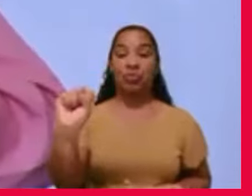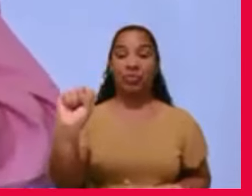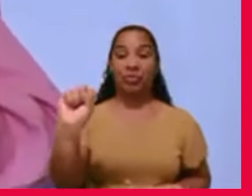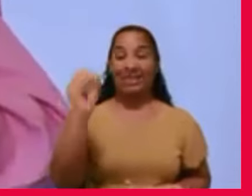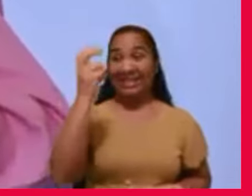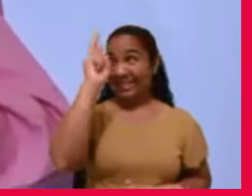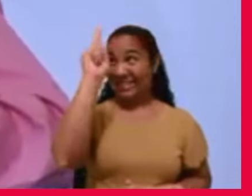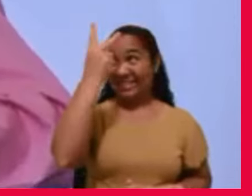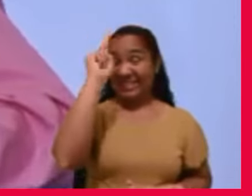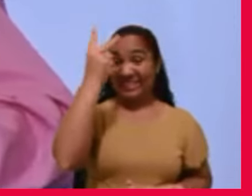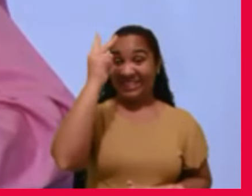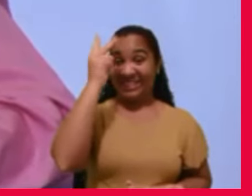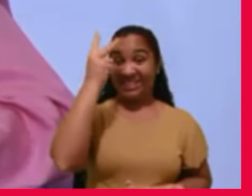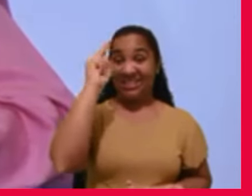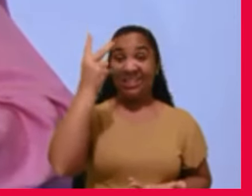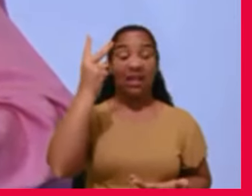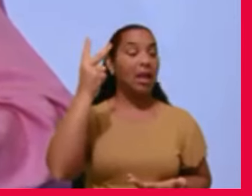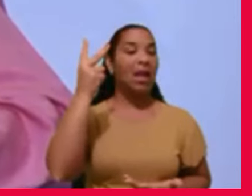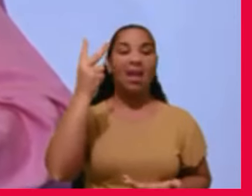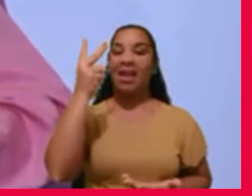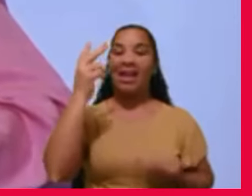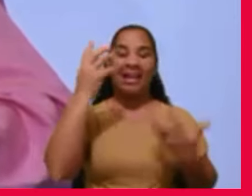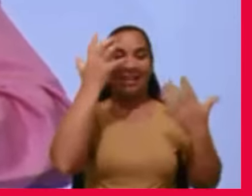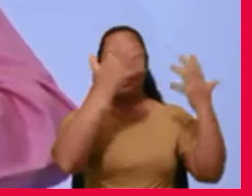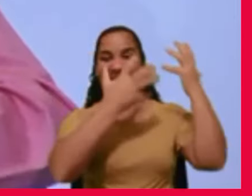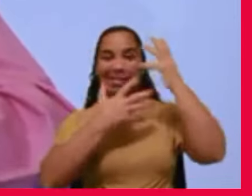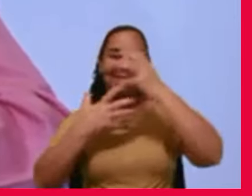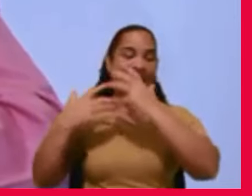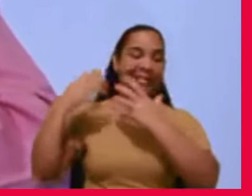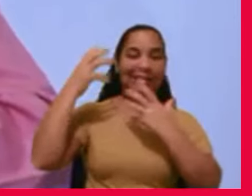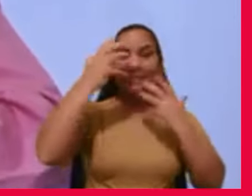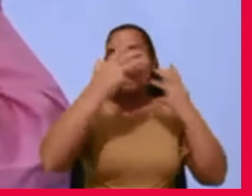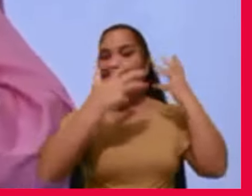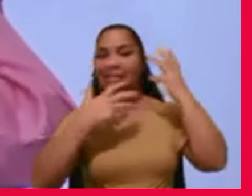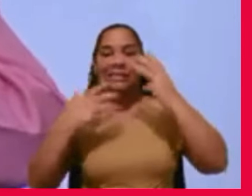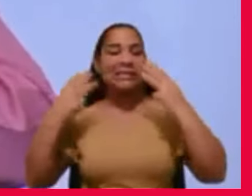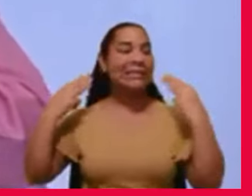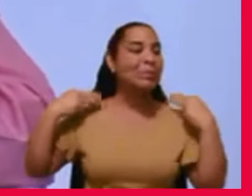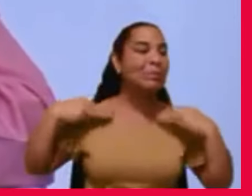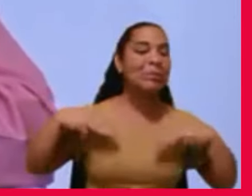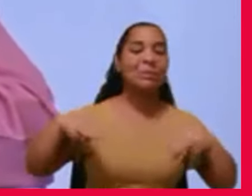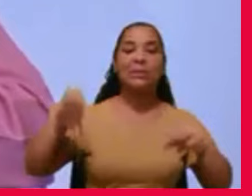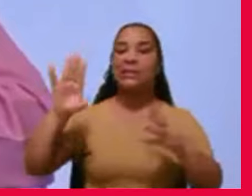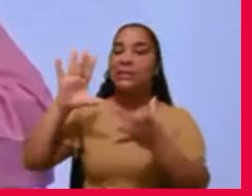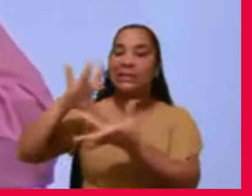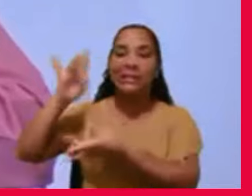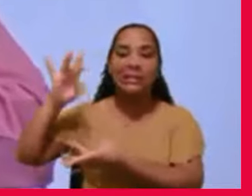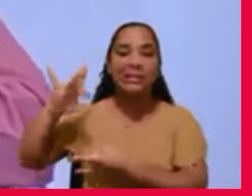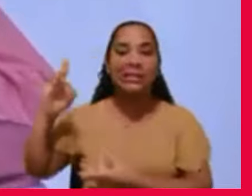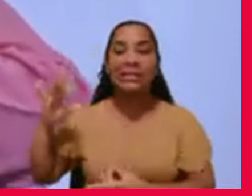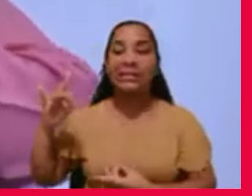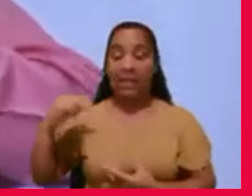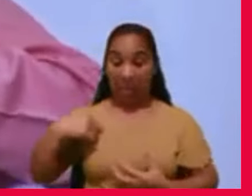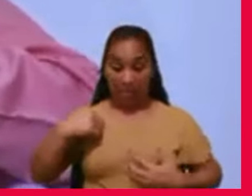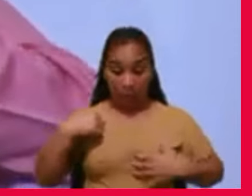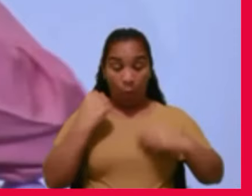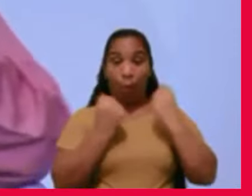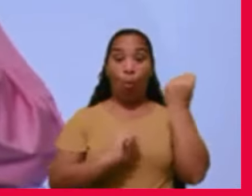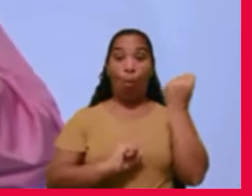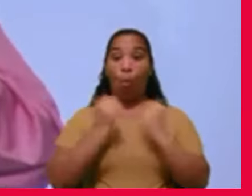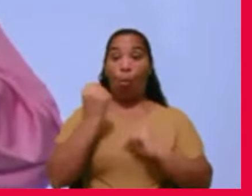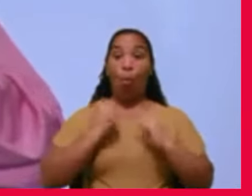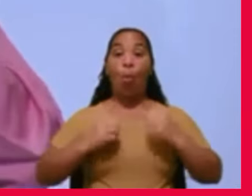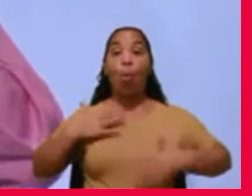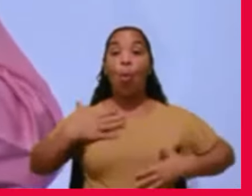transtorno espiritual, mental, moral é uma desordem da nossa máquina e, então, ele se